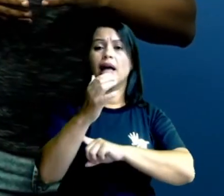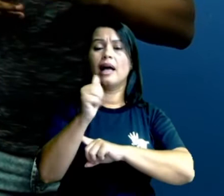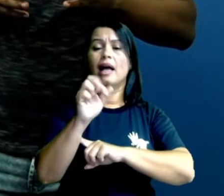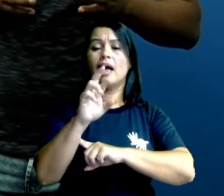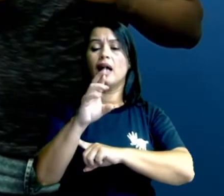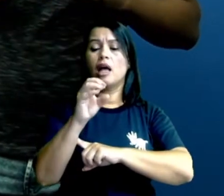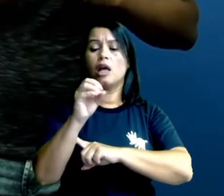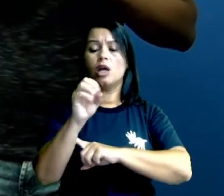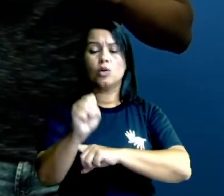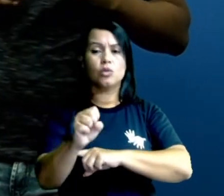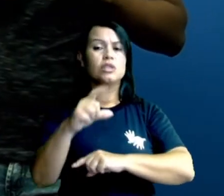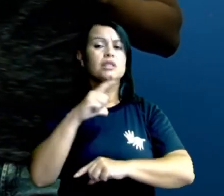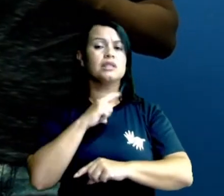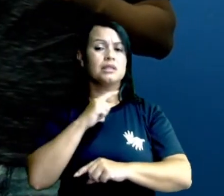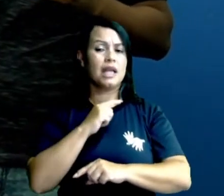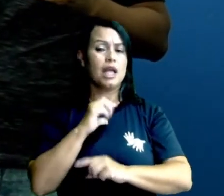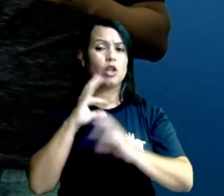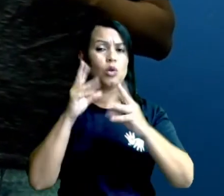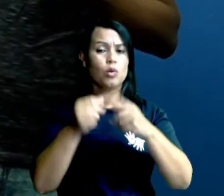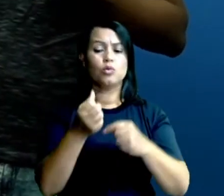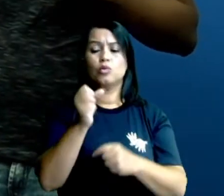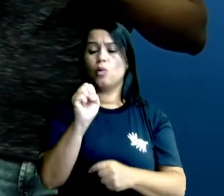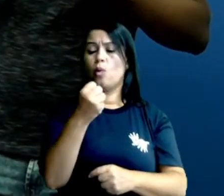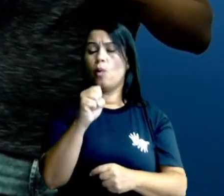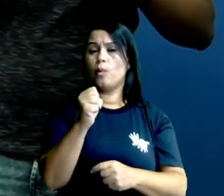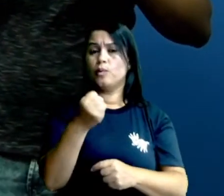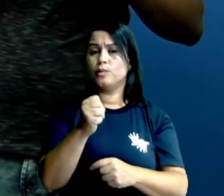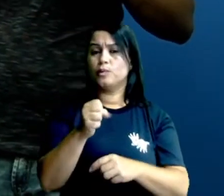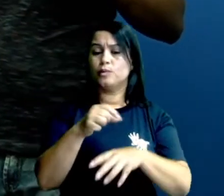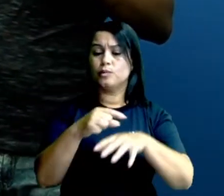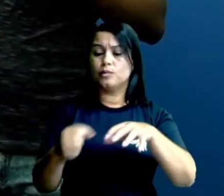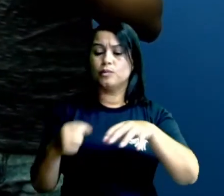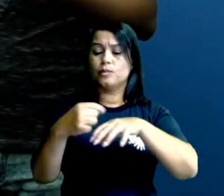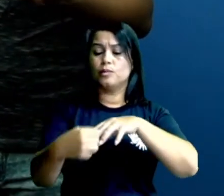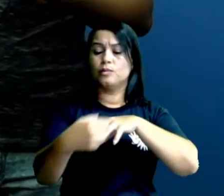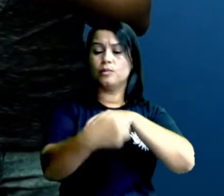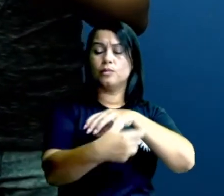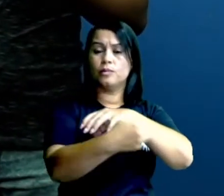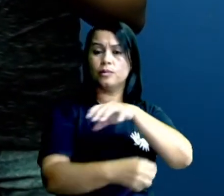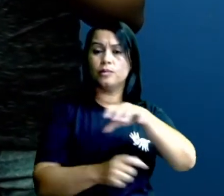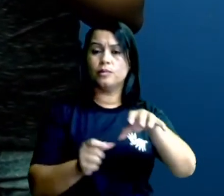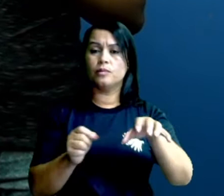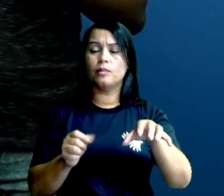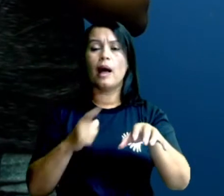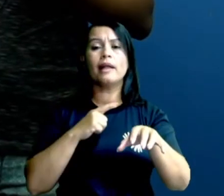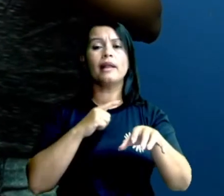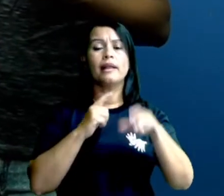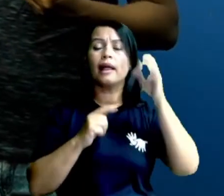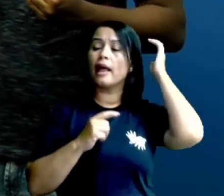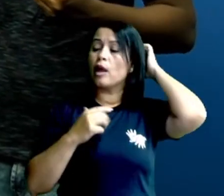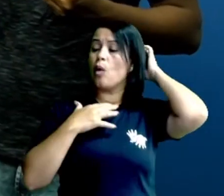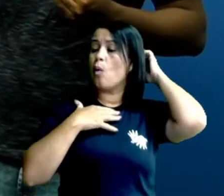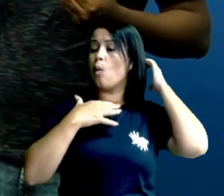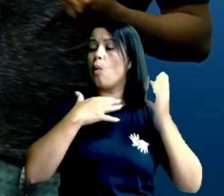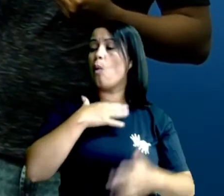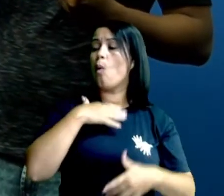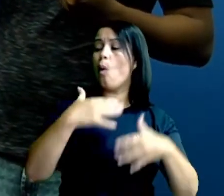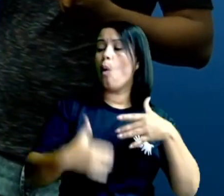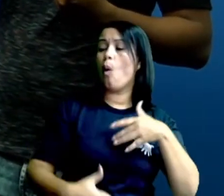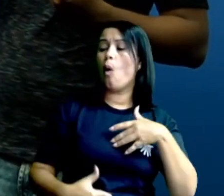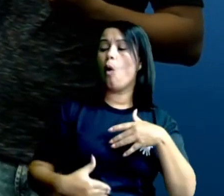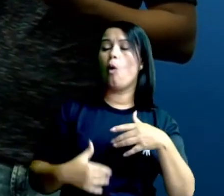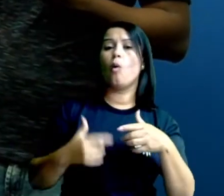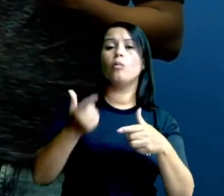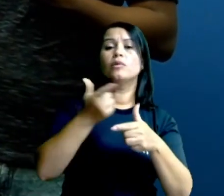todos bichinhos com oito patas. Então, além de possuir oito patas, eles também possuem o corpo dividido em